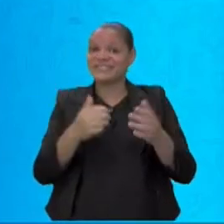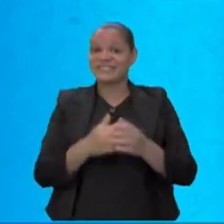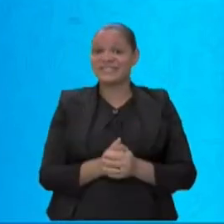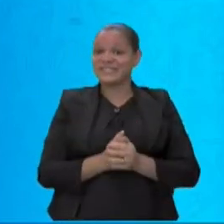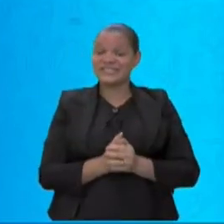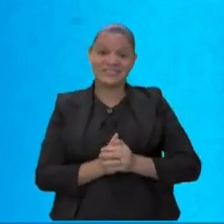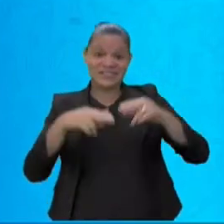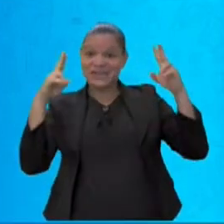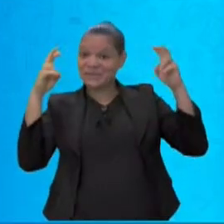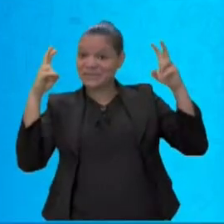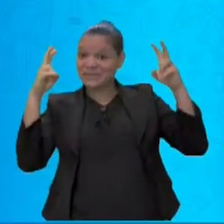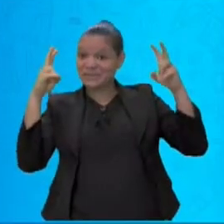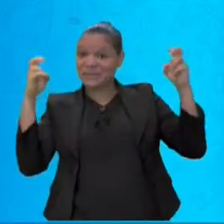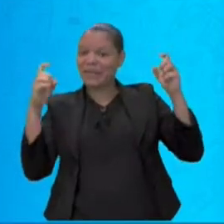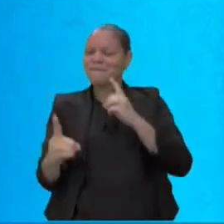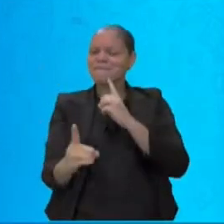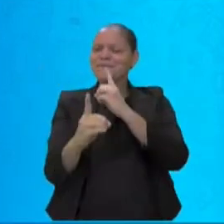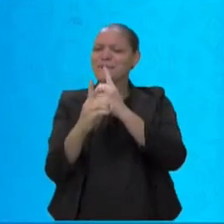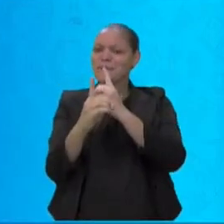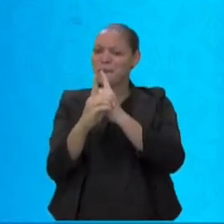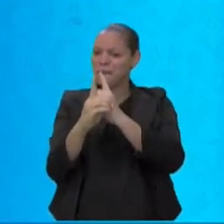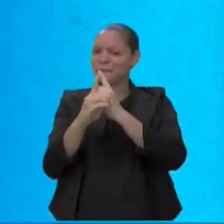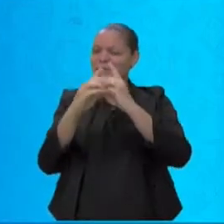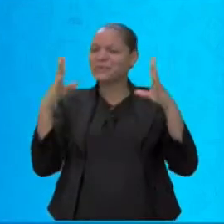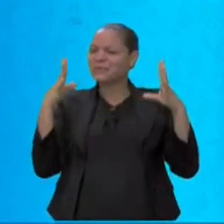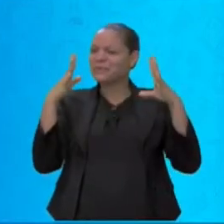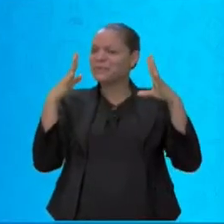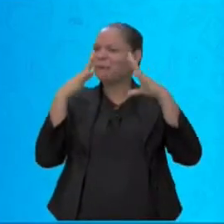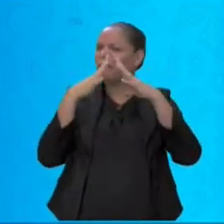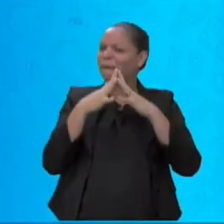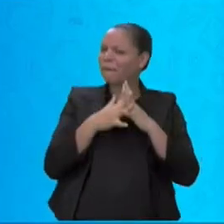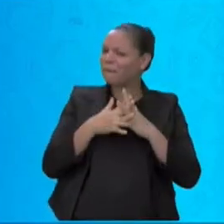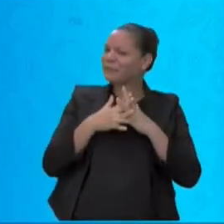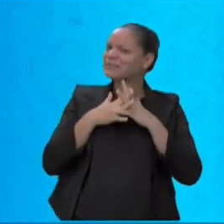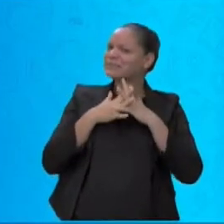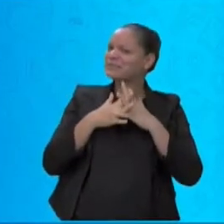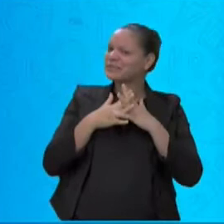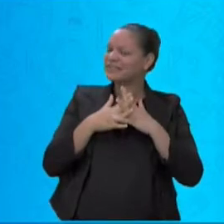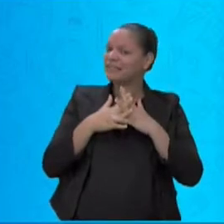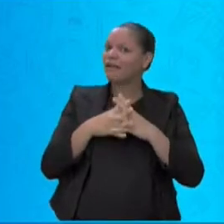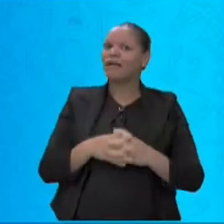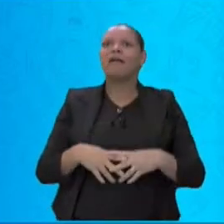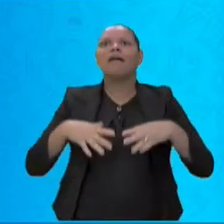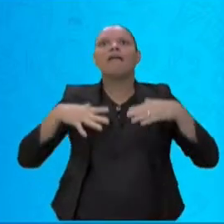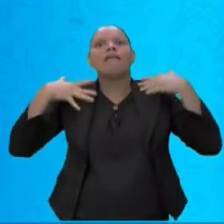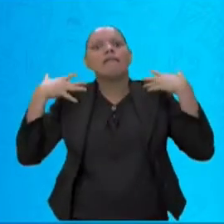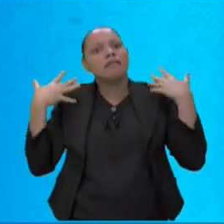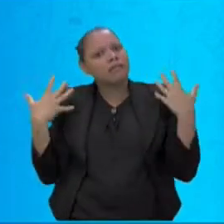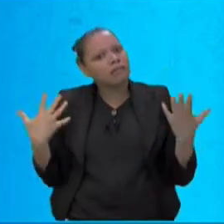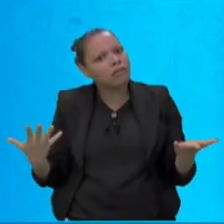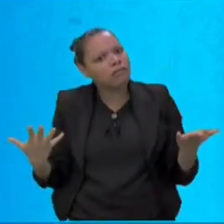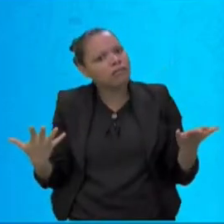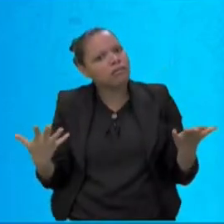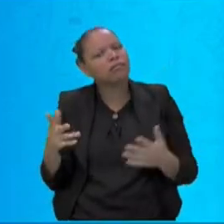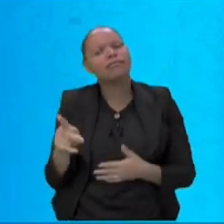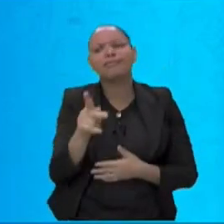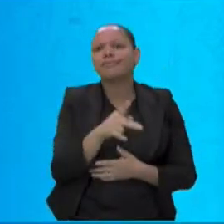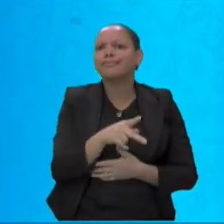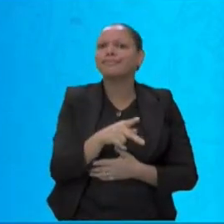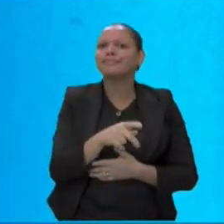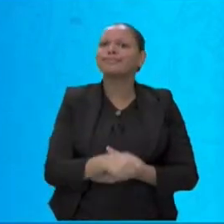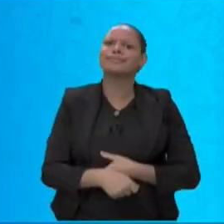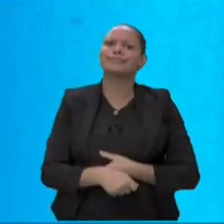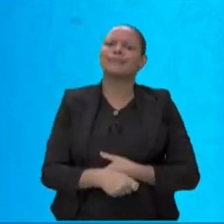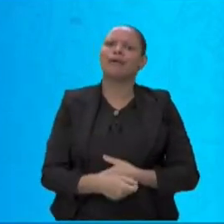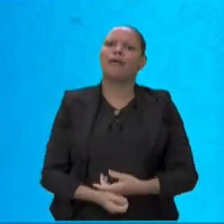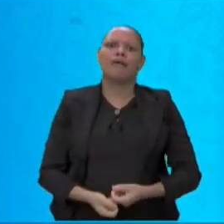encontro consonantal. Meu Deus professora, lá vem a senhora com mais uma palavra difícil. Mas não